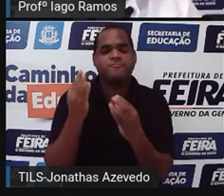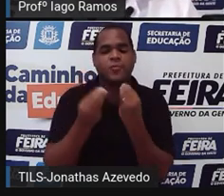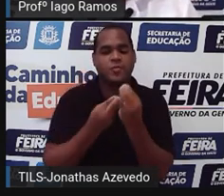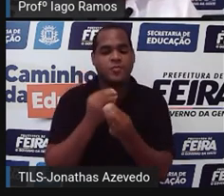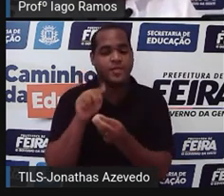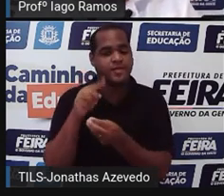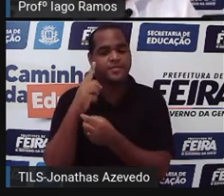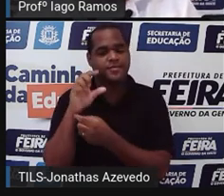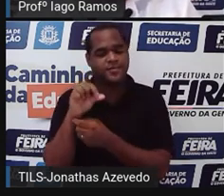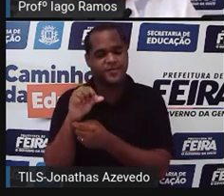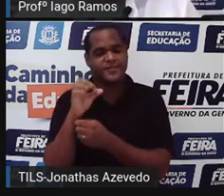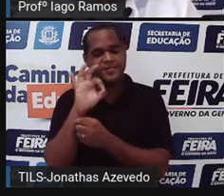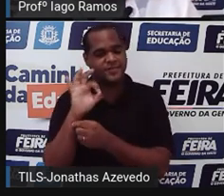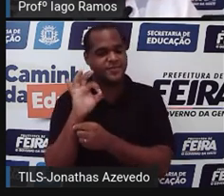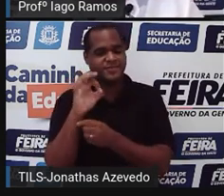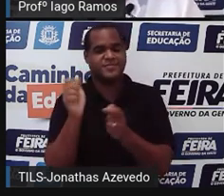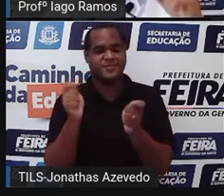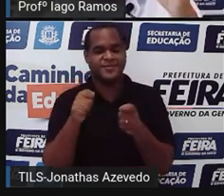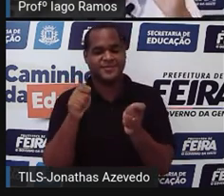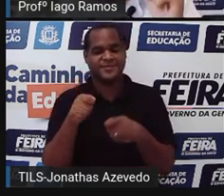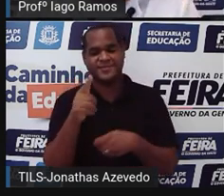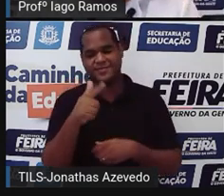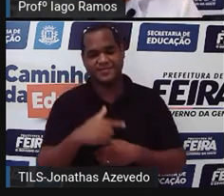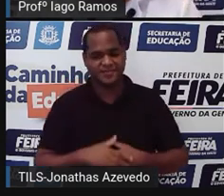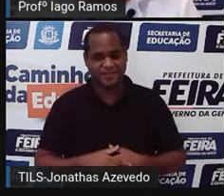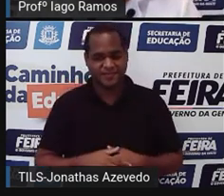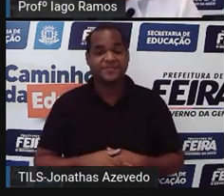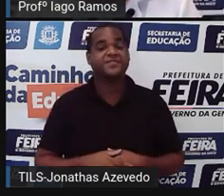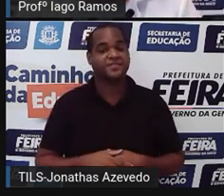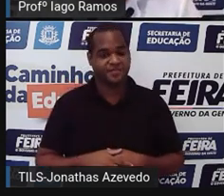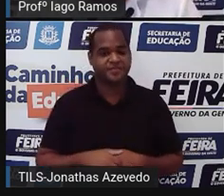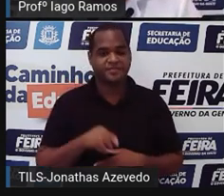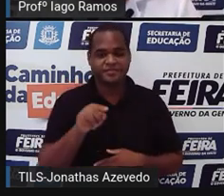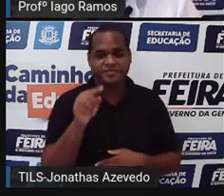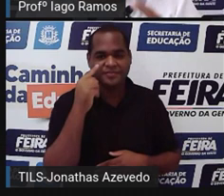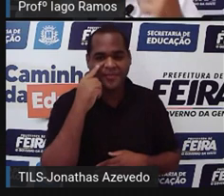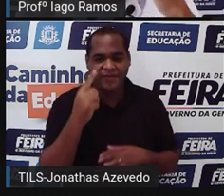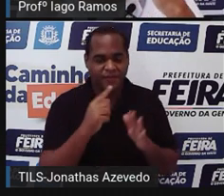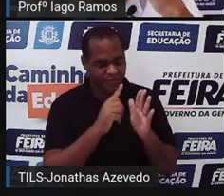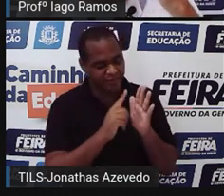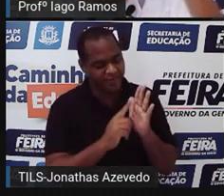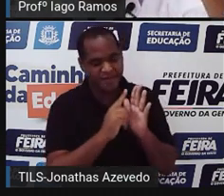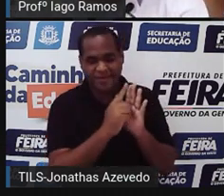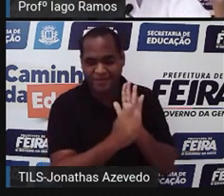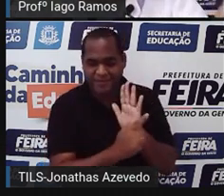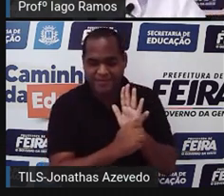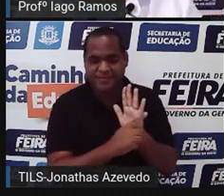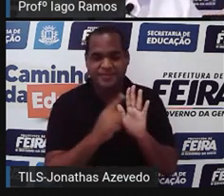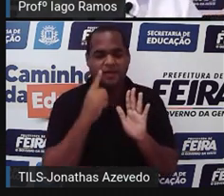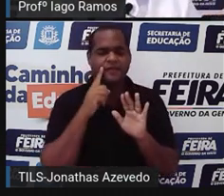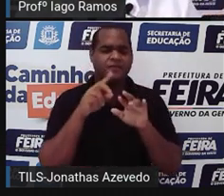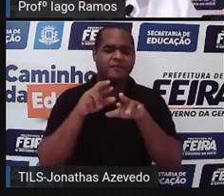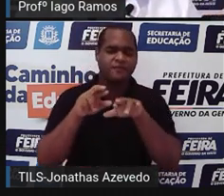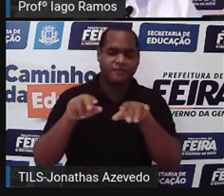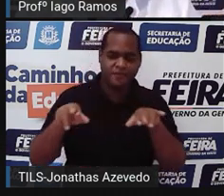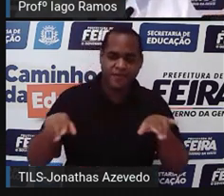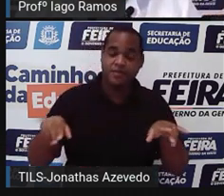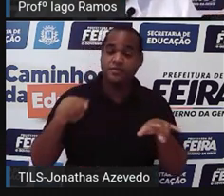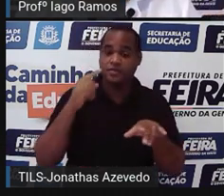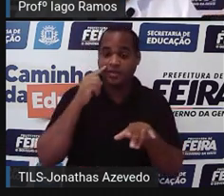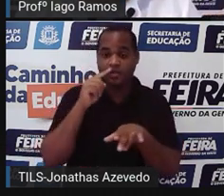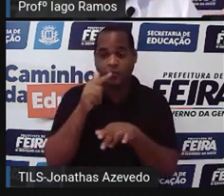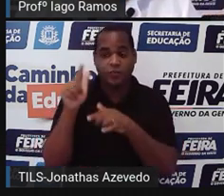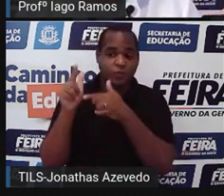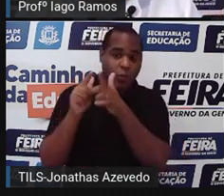19%. Tá? Então, a nossa interpretação, além de ver coisas que estão no gráfico,